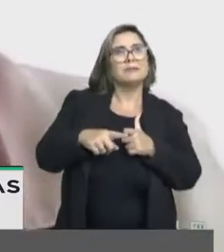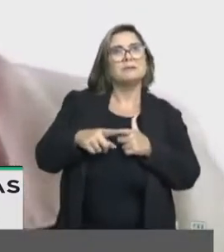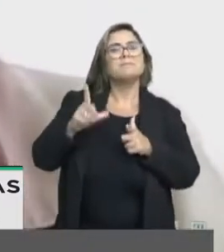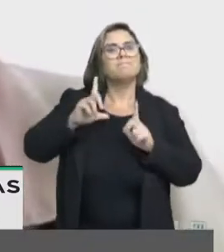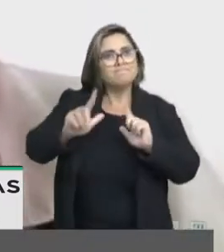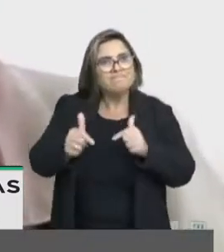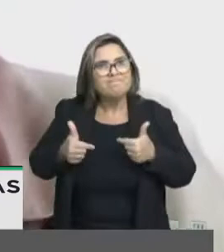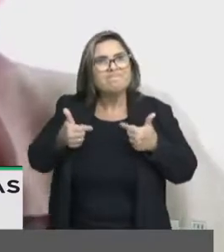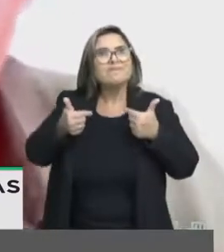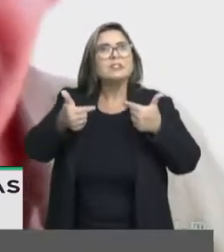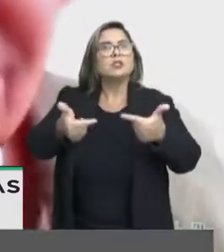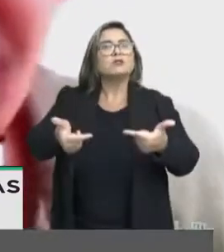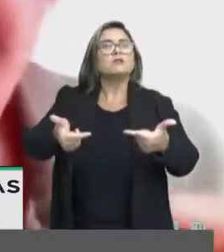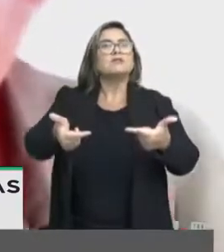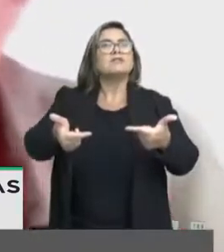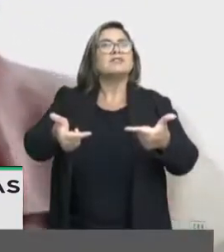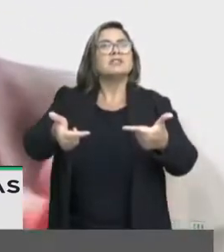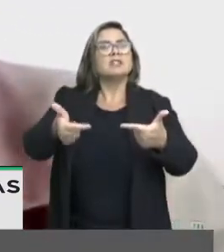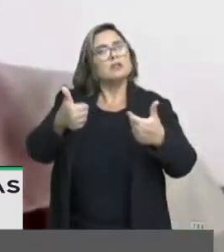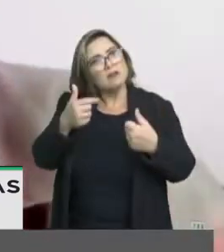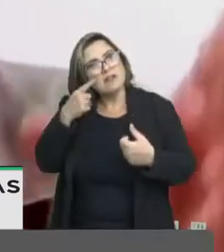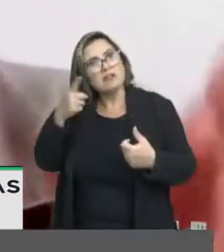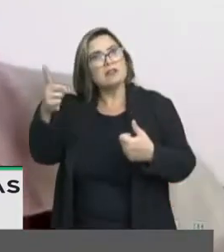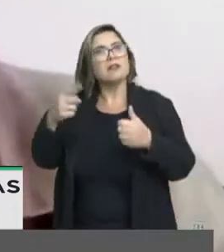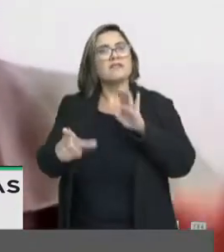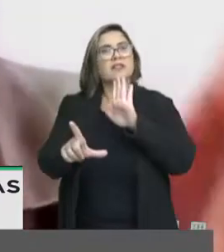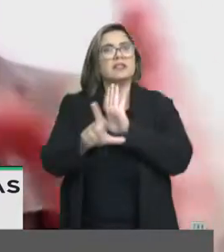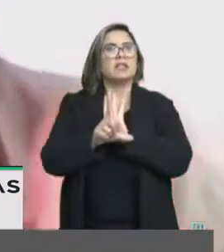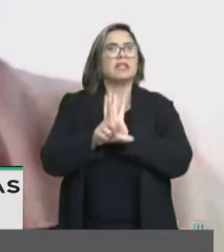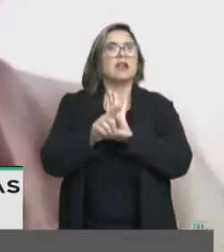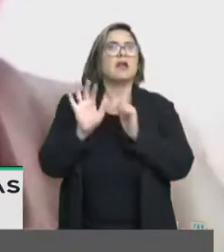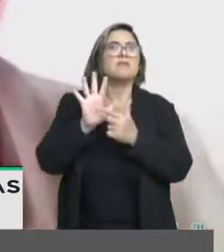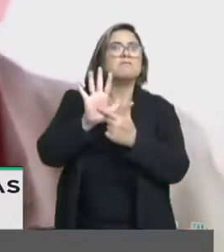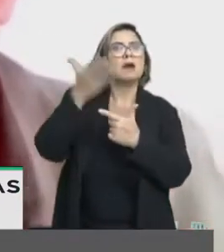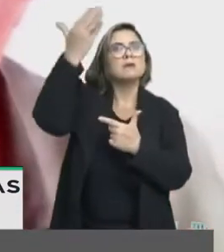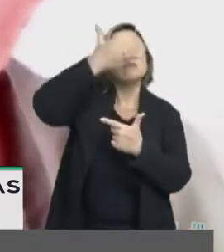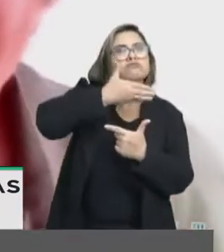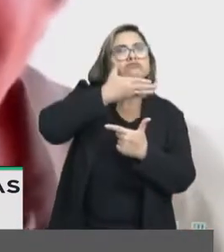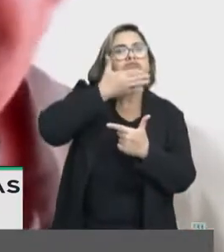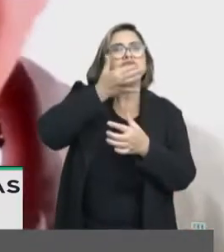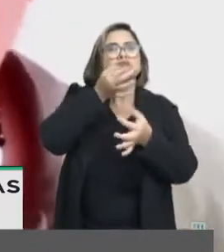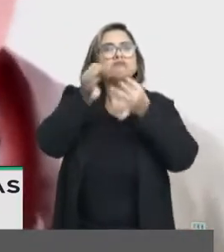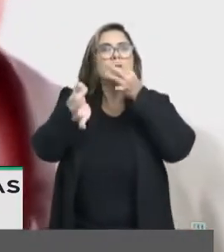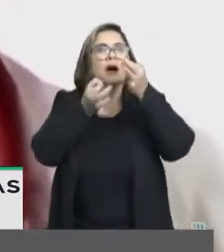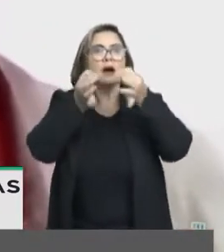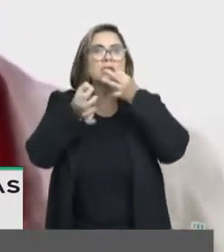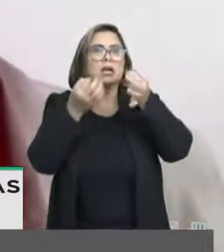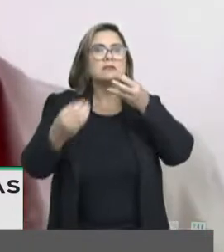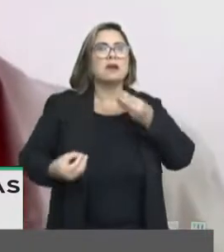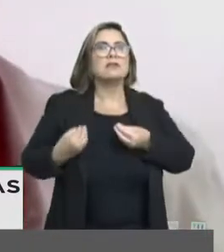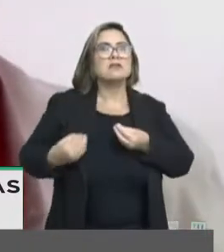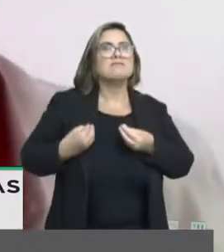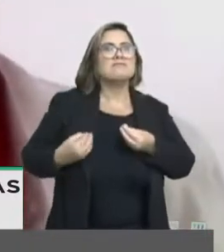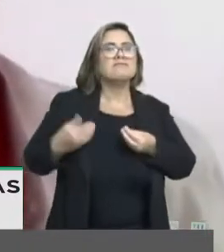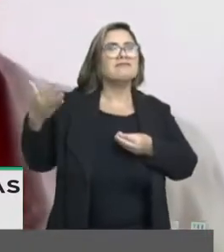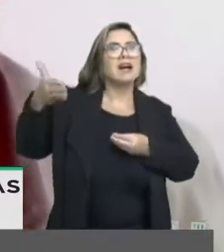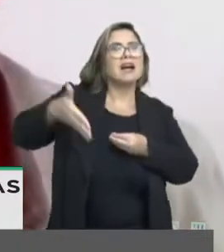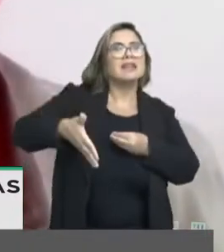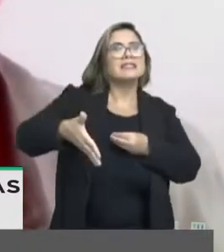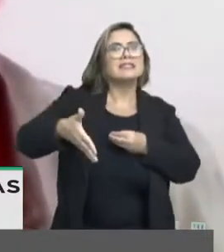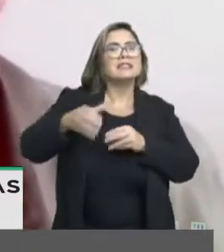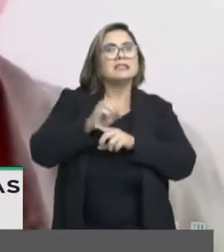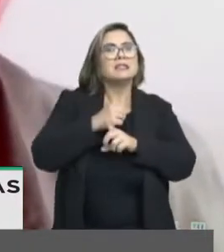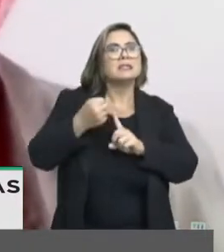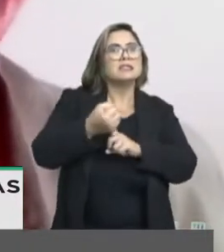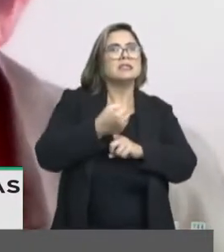enfrentá-los com legislações que sejam legislações discutidas e com a participação do conjunto das